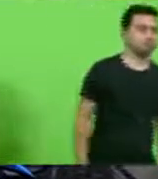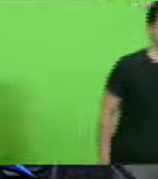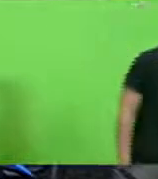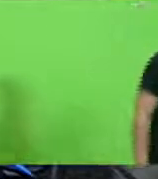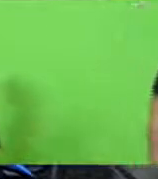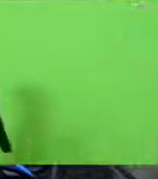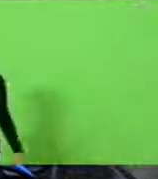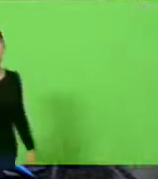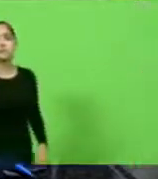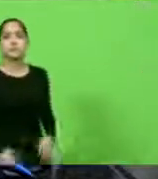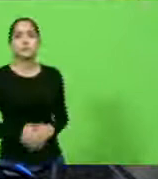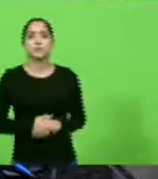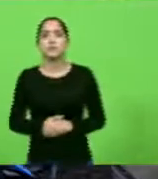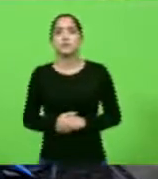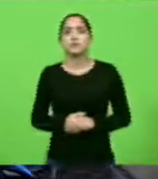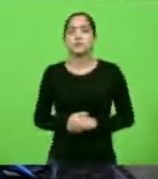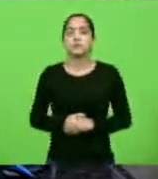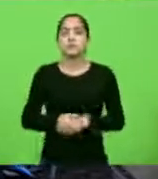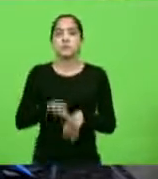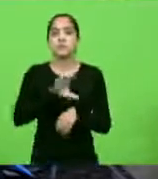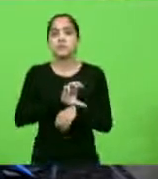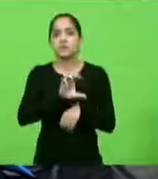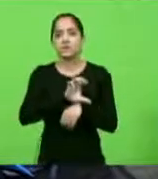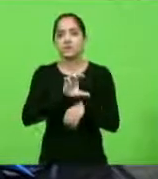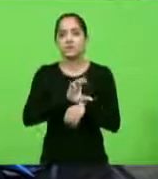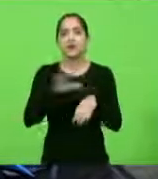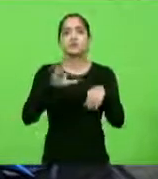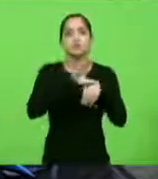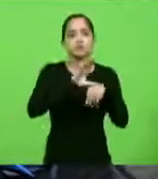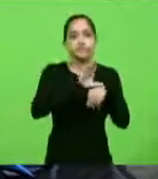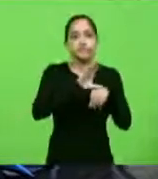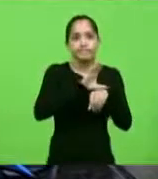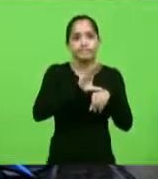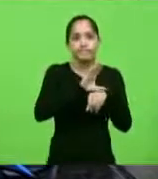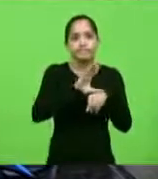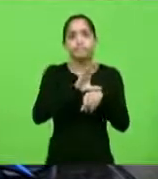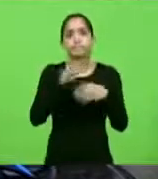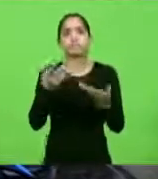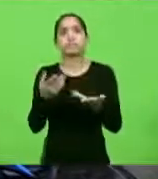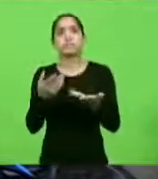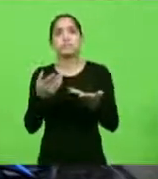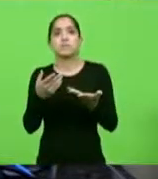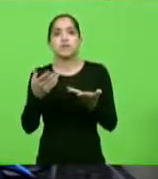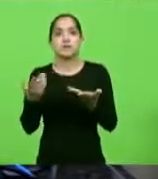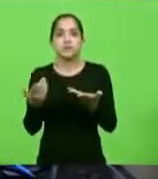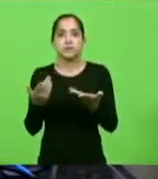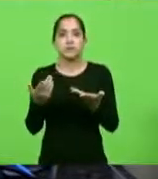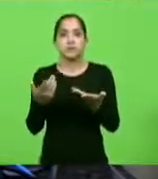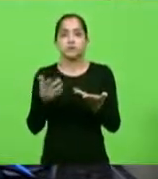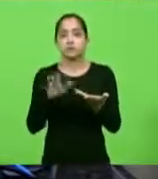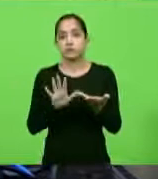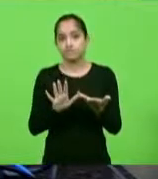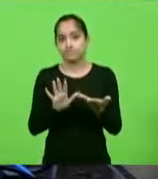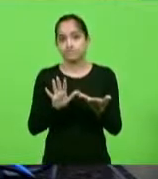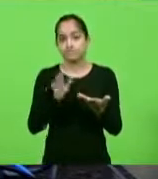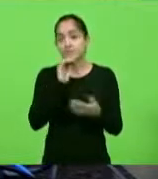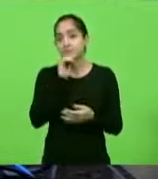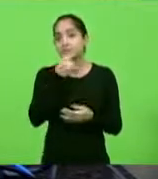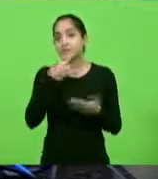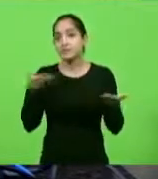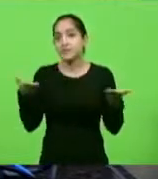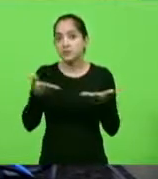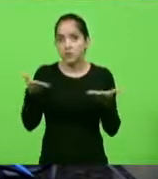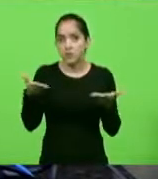Somos um Estado laico desde a Constituição de 1891. entretanto, infelizmente,